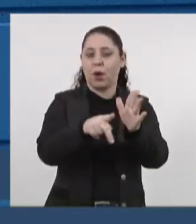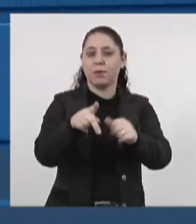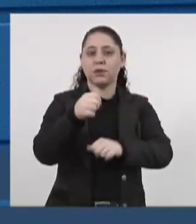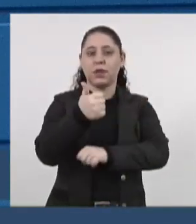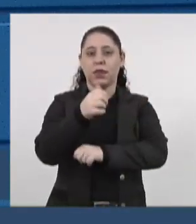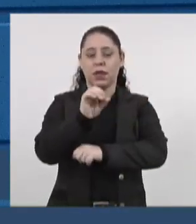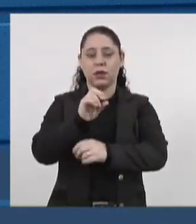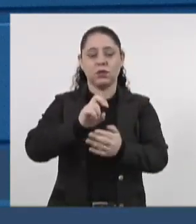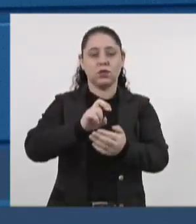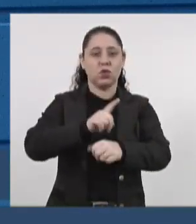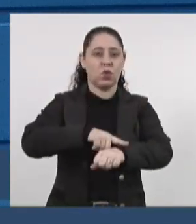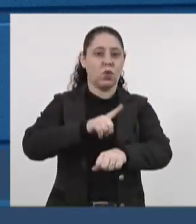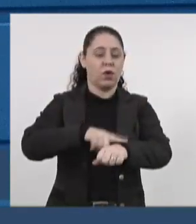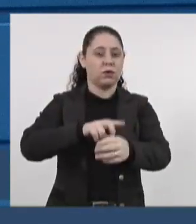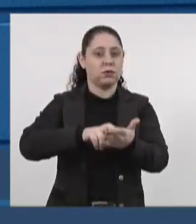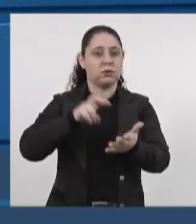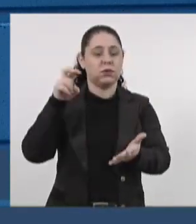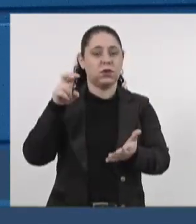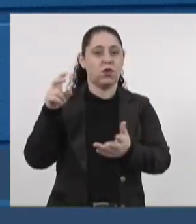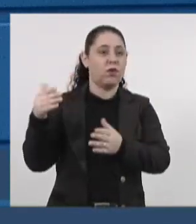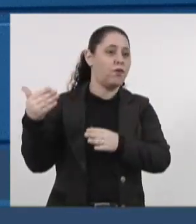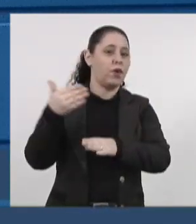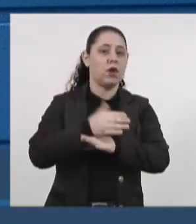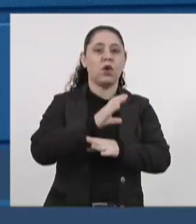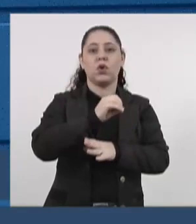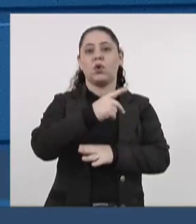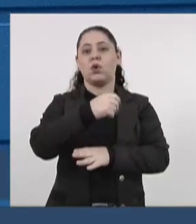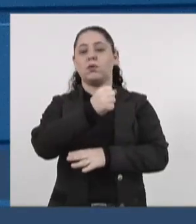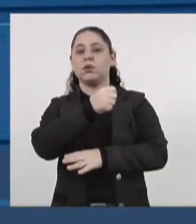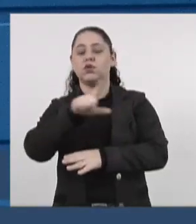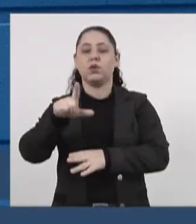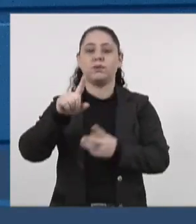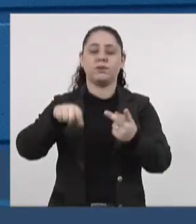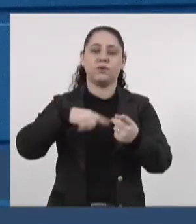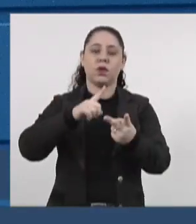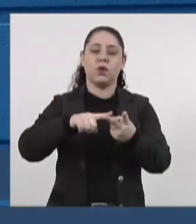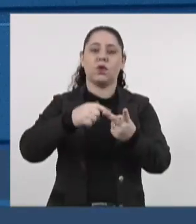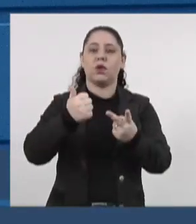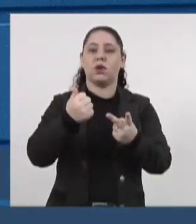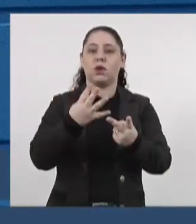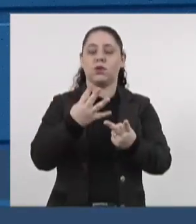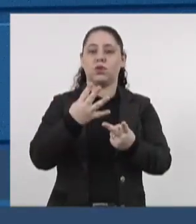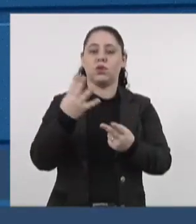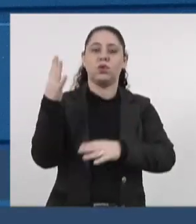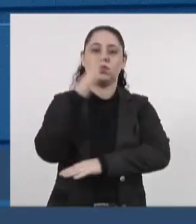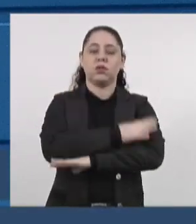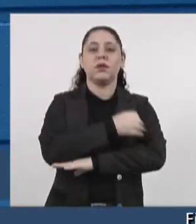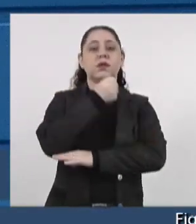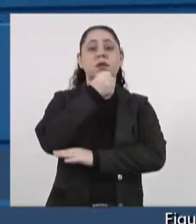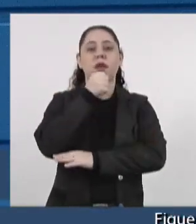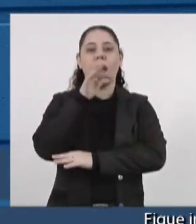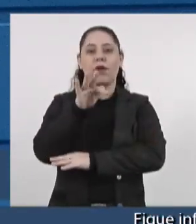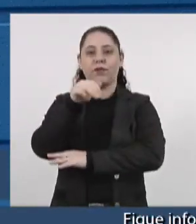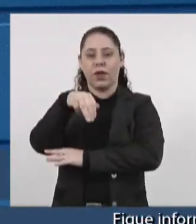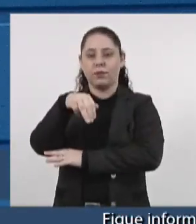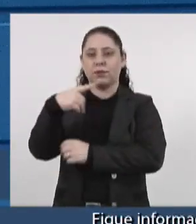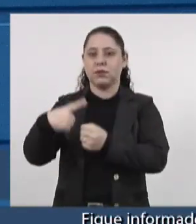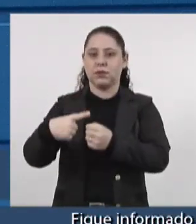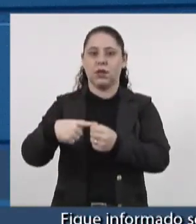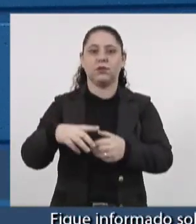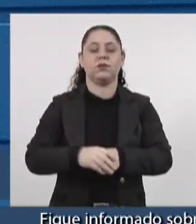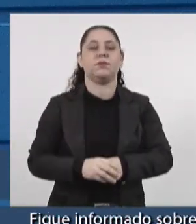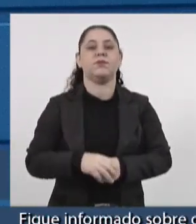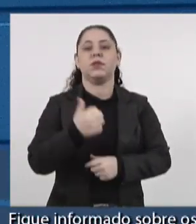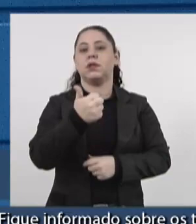Às 10 horas, vamos fazer uma visita à cooperativa Copa Sul. Às horas, entrevista na Cidade FM. Às